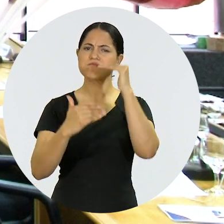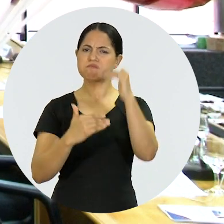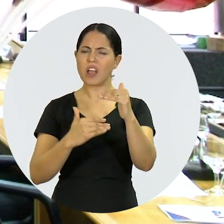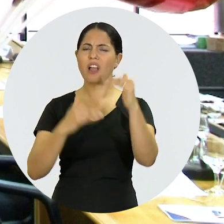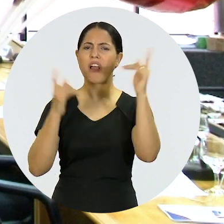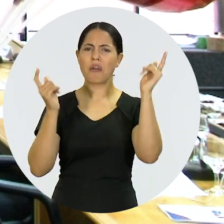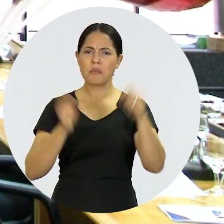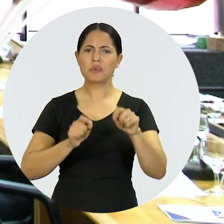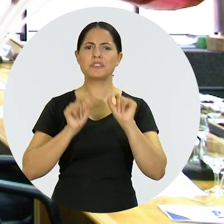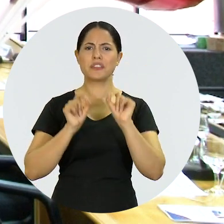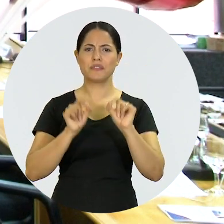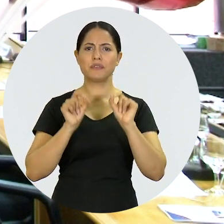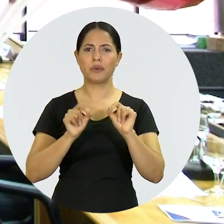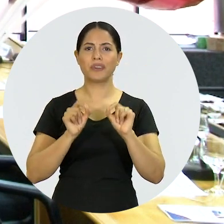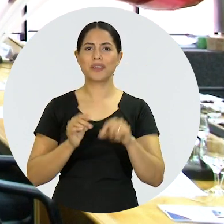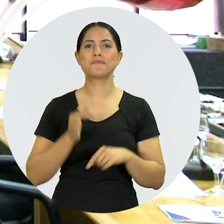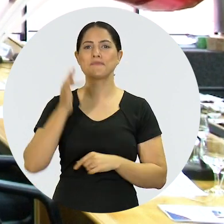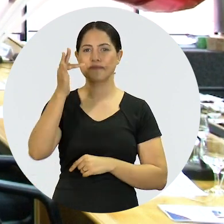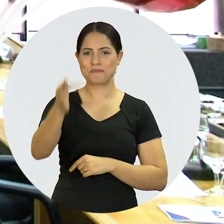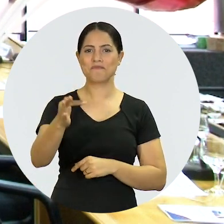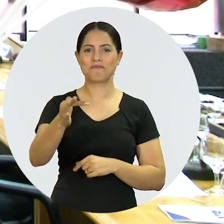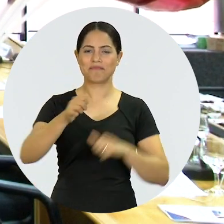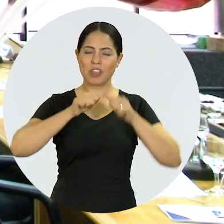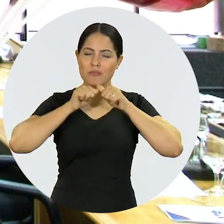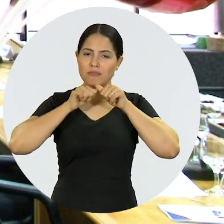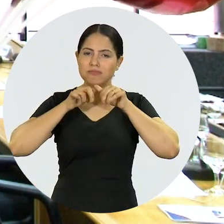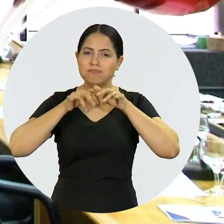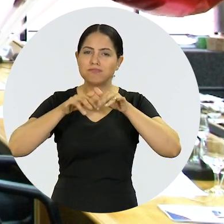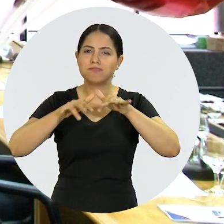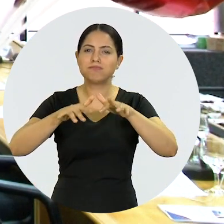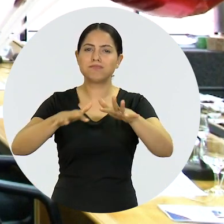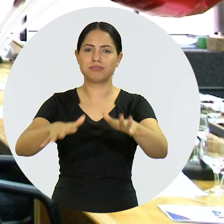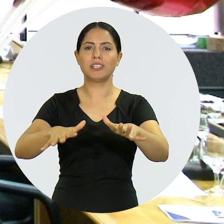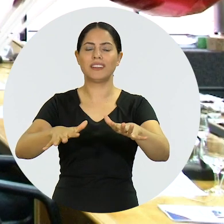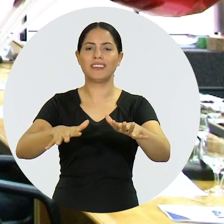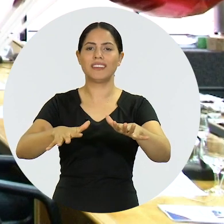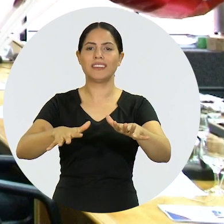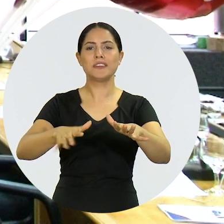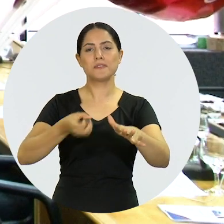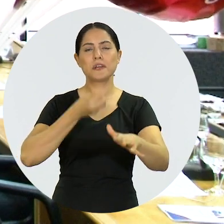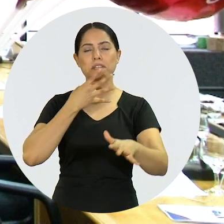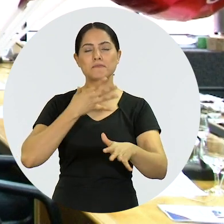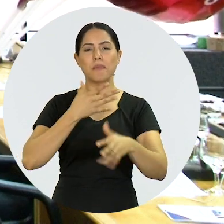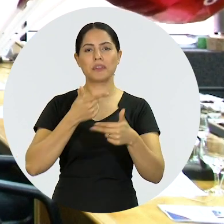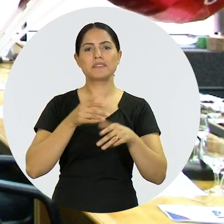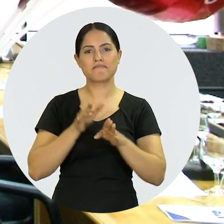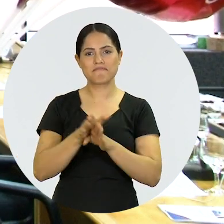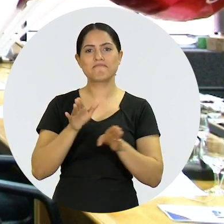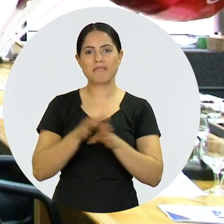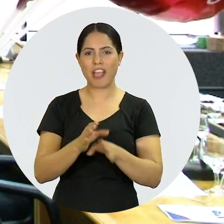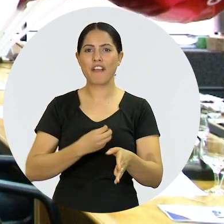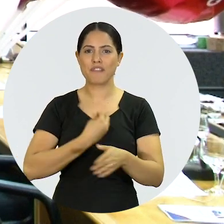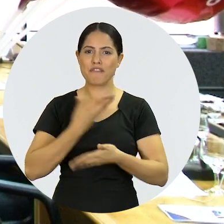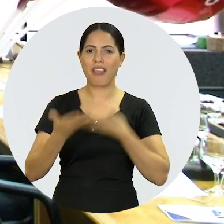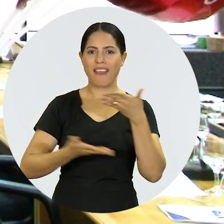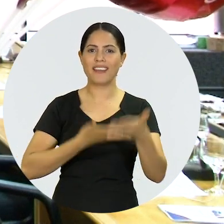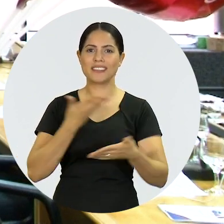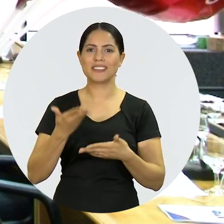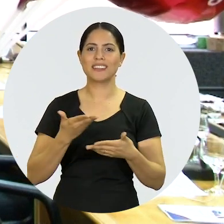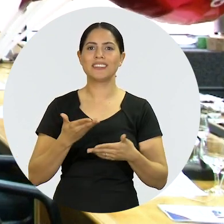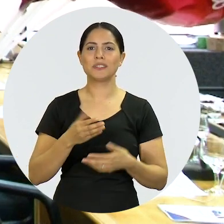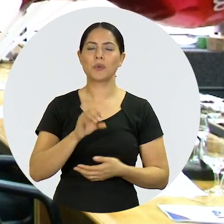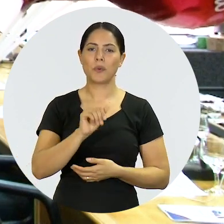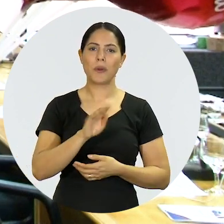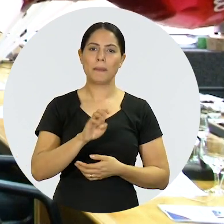altos, chegando à pretensão de disseminar os princípios e os bons princípios de convivência